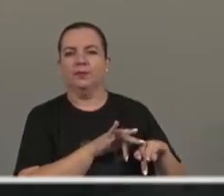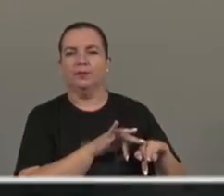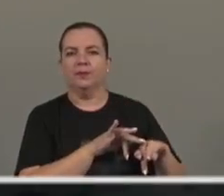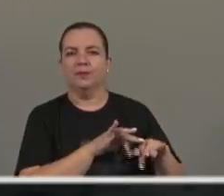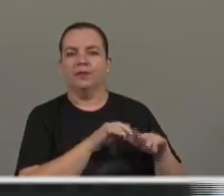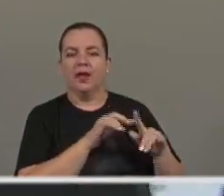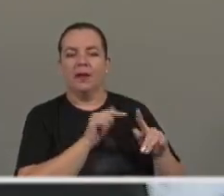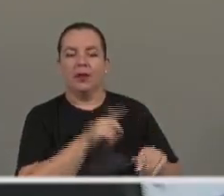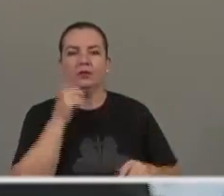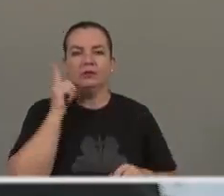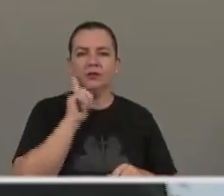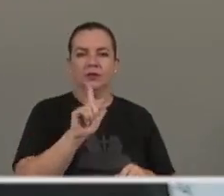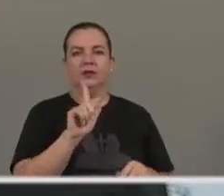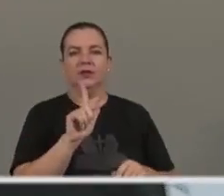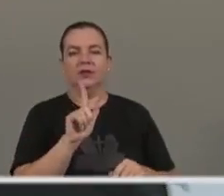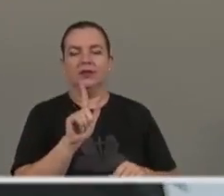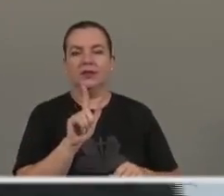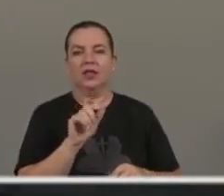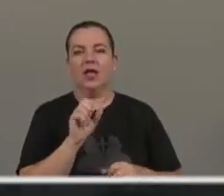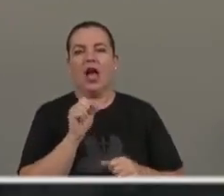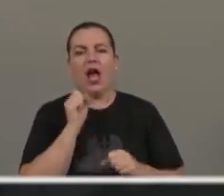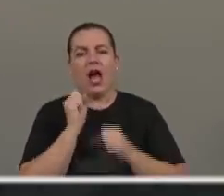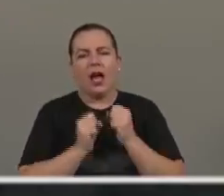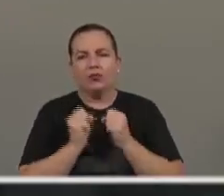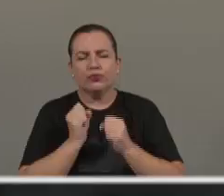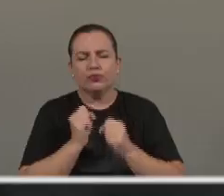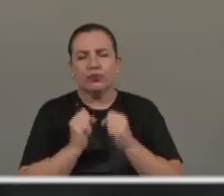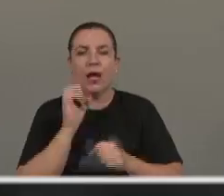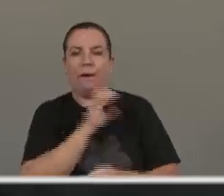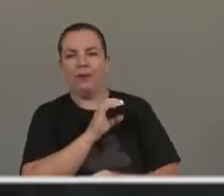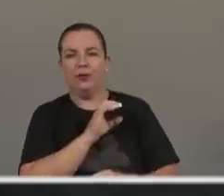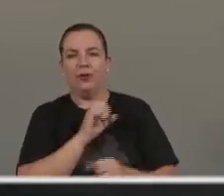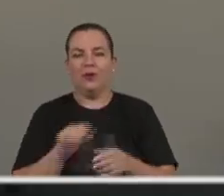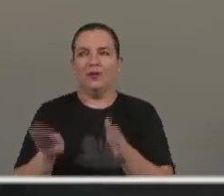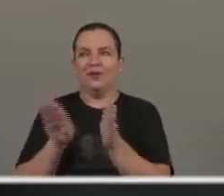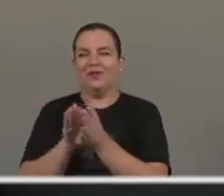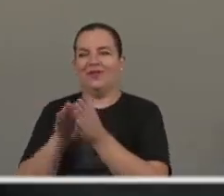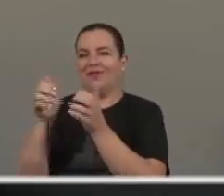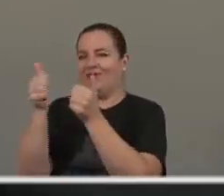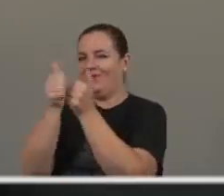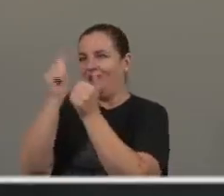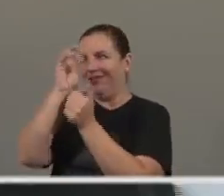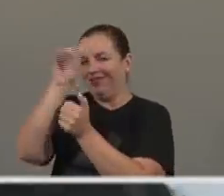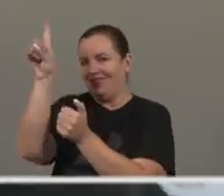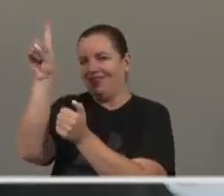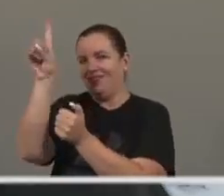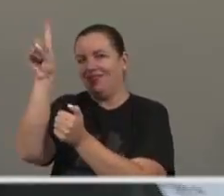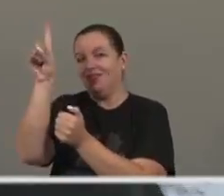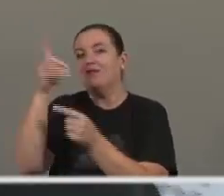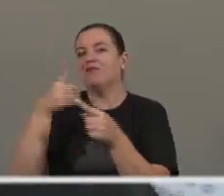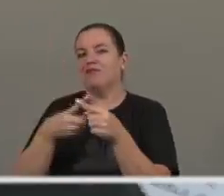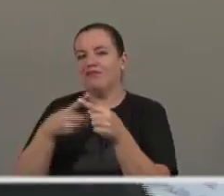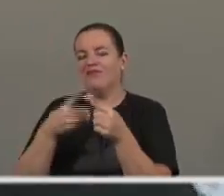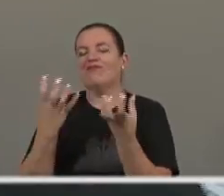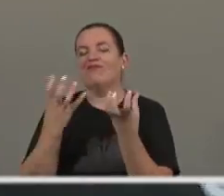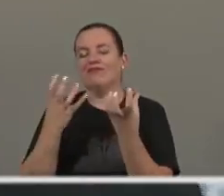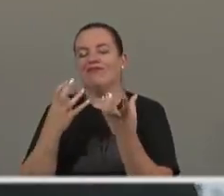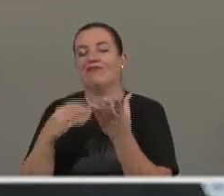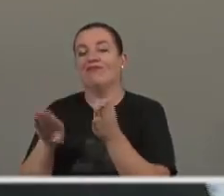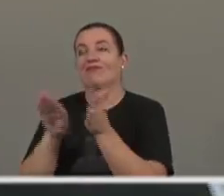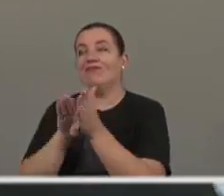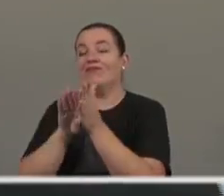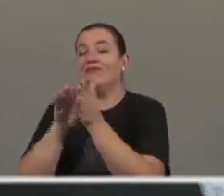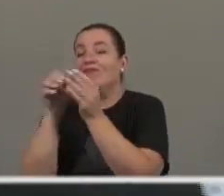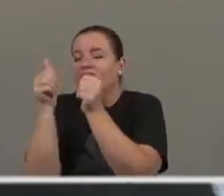é para alcançá-lo, que corremos, é para Ele que corremos, uma vez